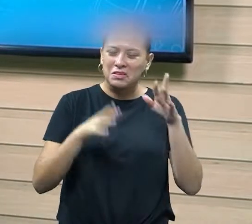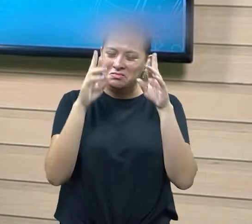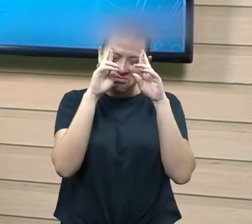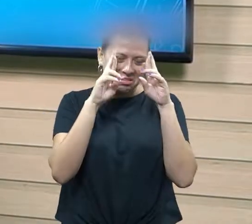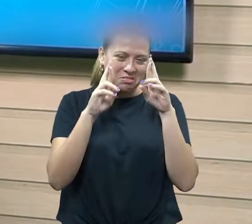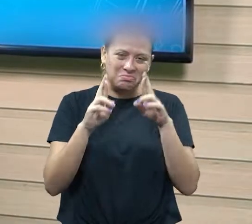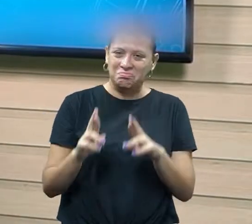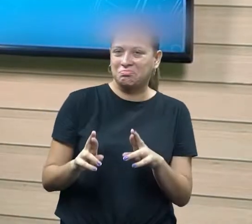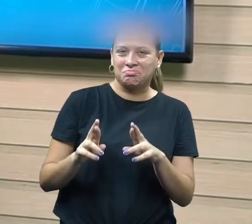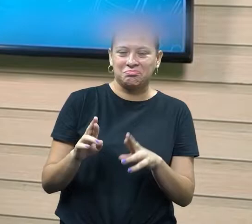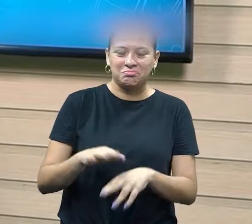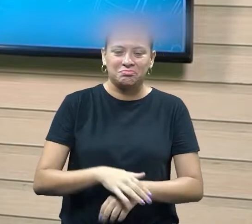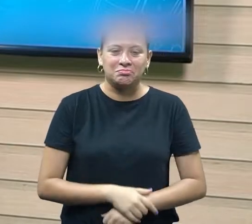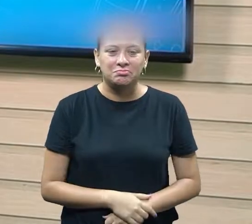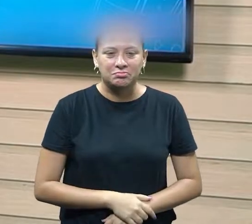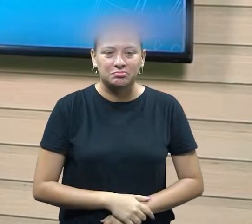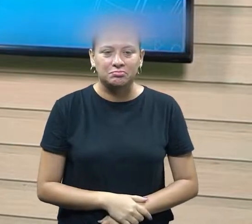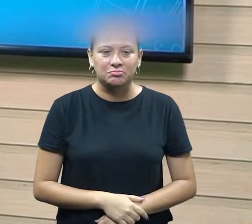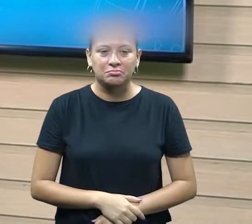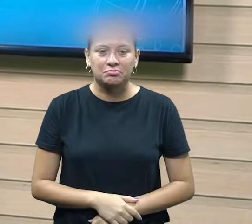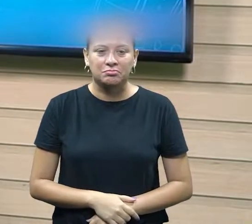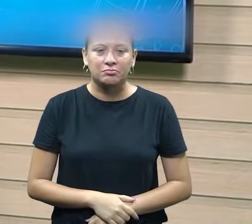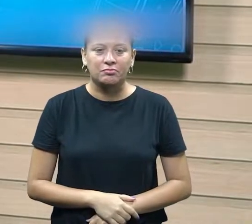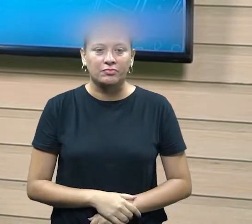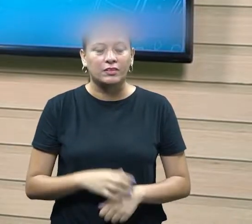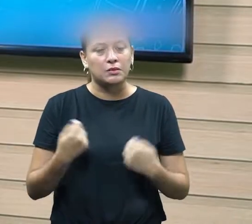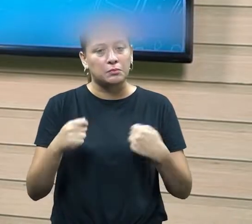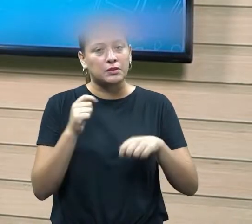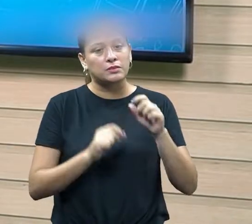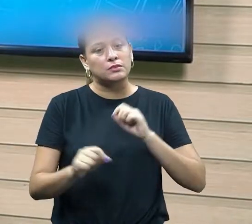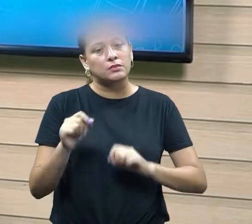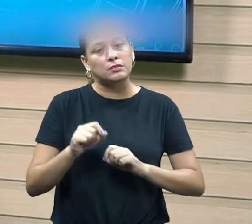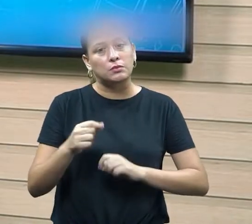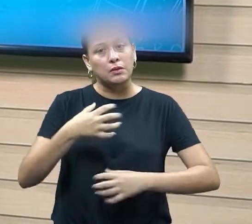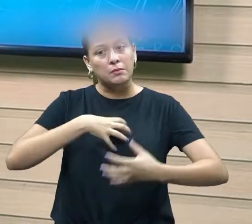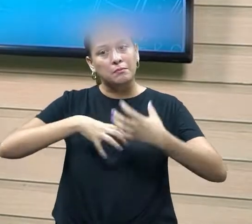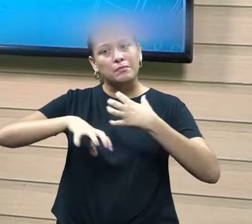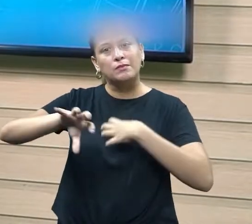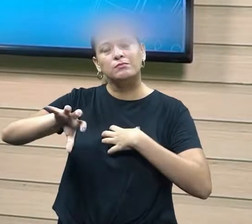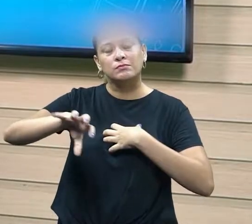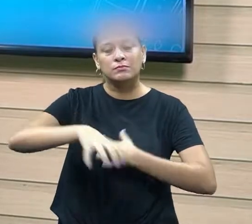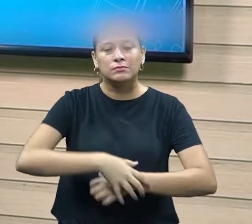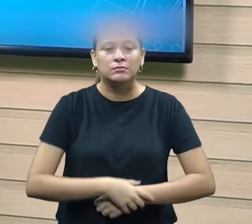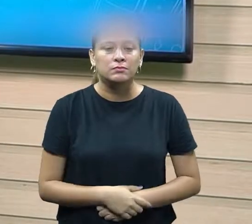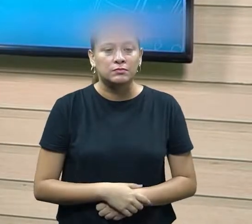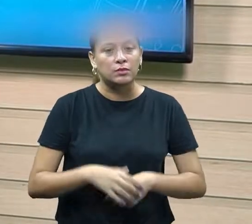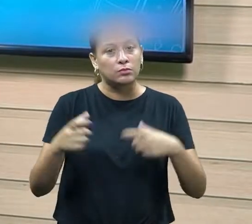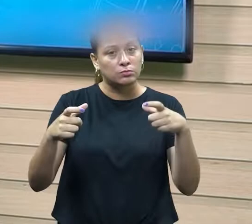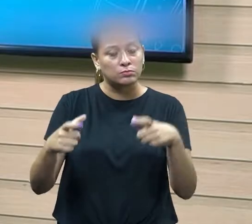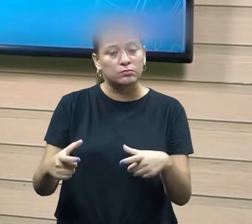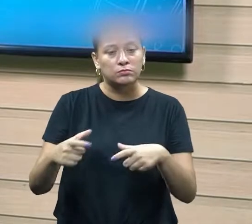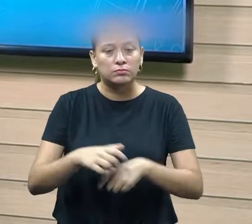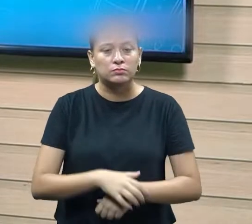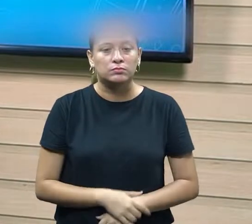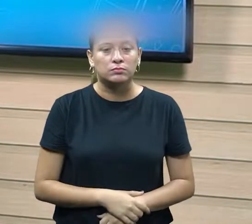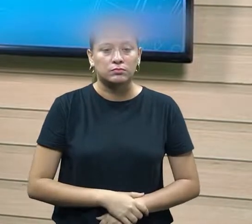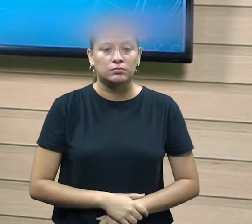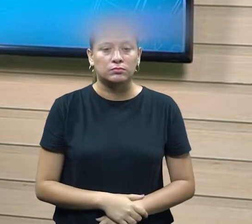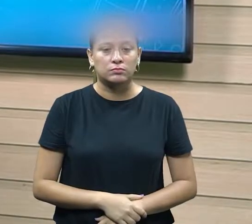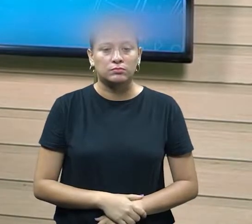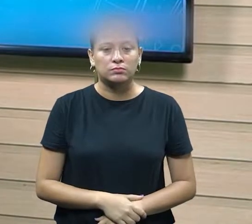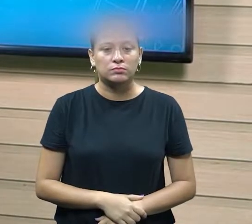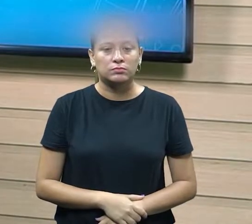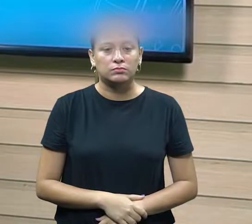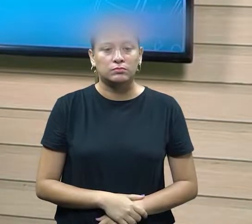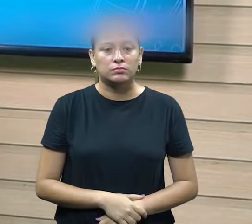compreende que a mulher também ela precisa que seu espaço seja respeitado para que ela possa